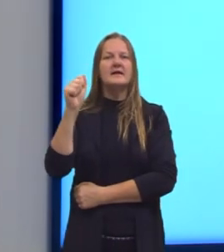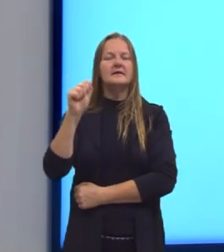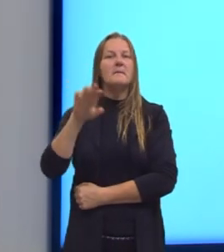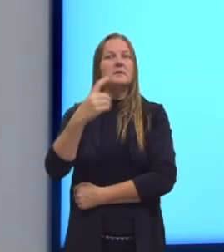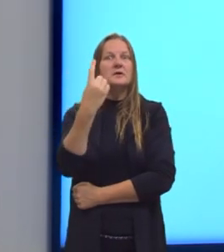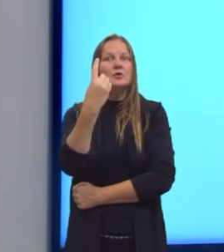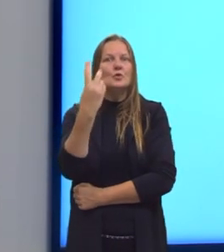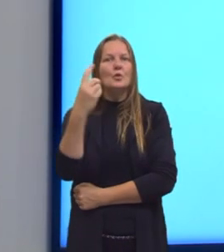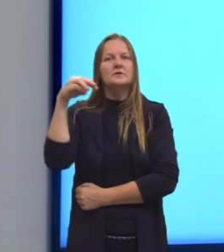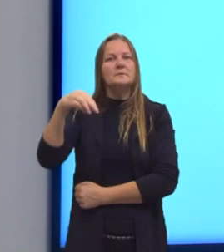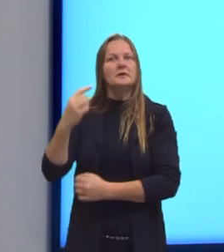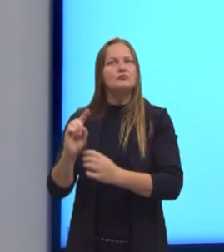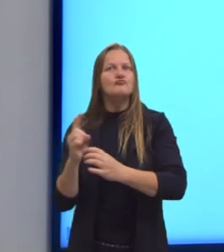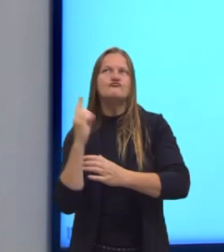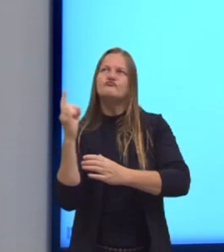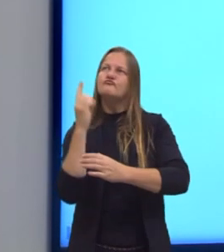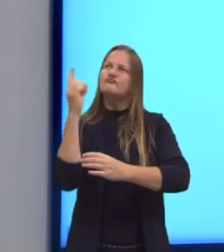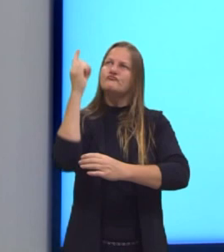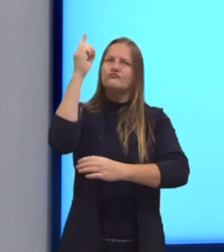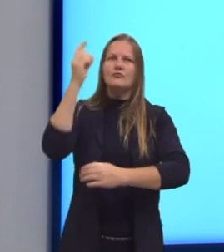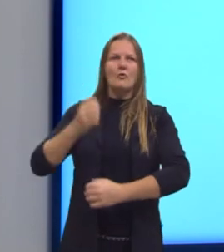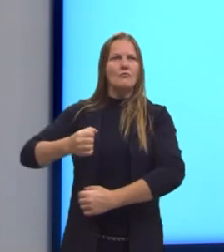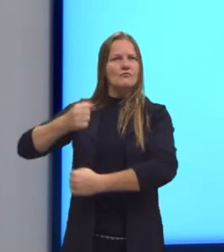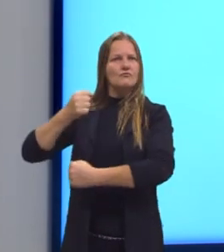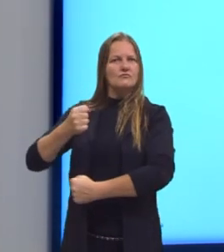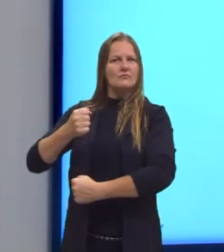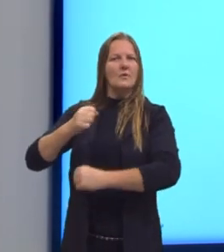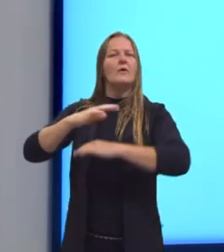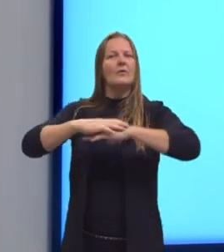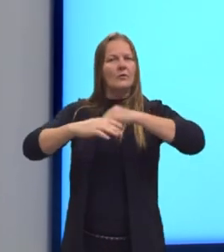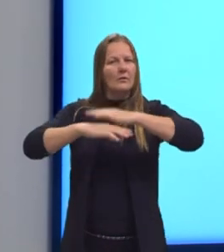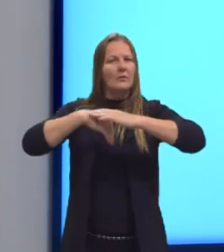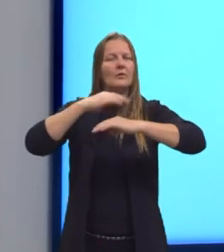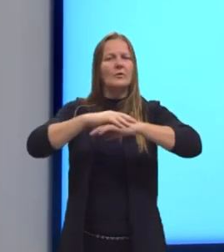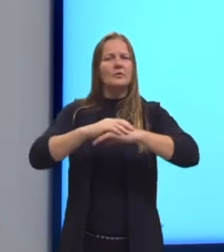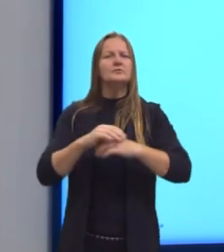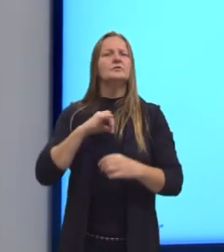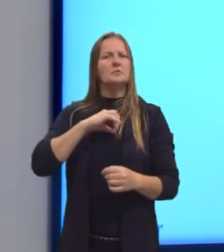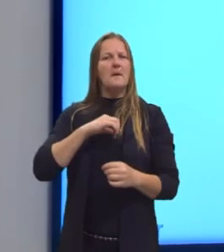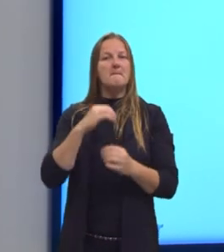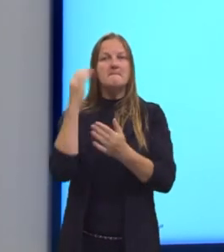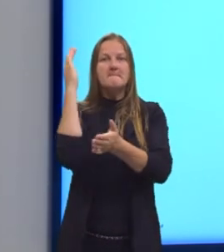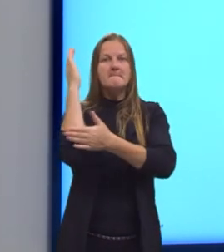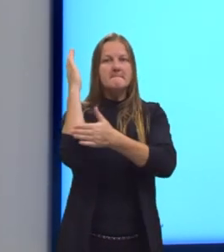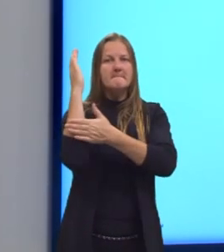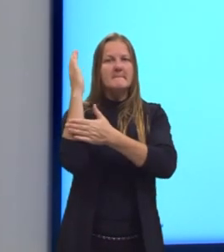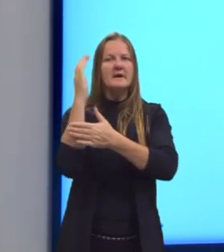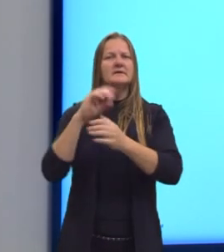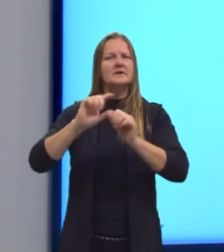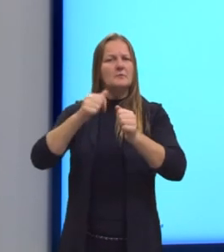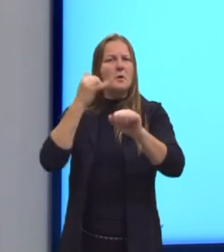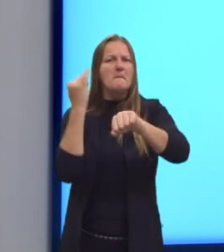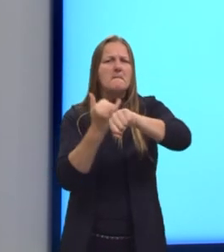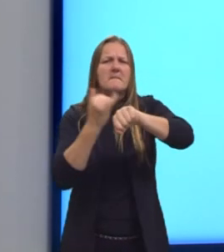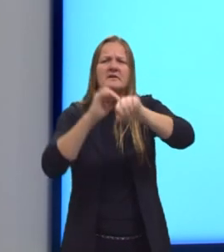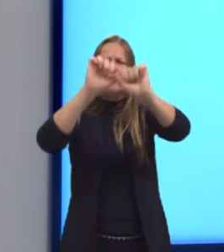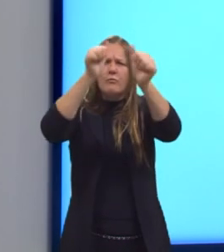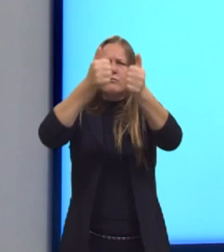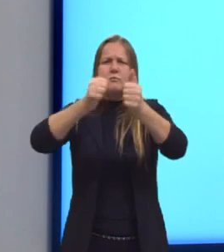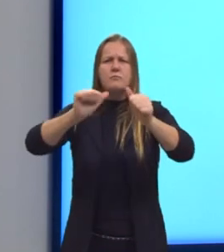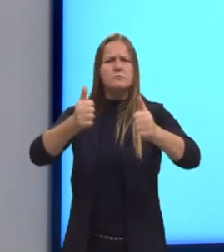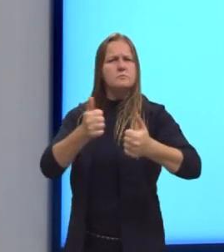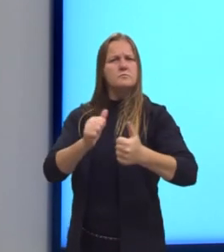metros de altura. Ela foi construída a partir de um núcleo de madeira, reforçado com metal. A